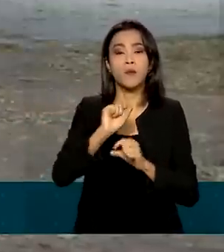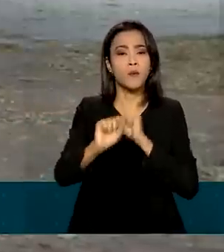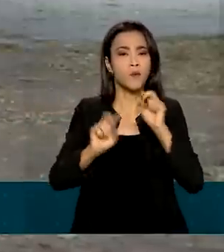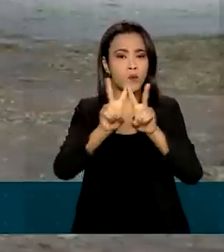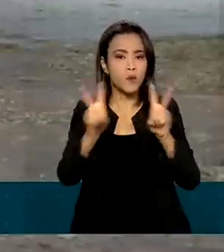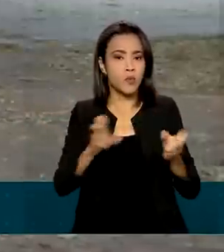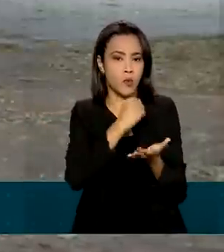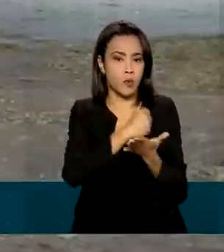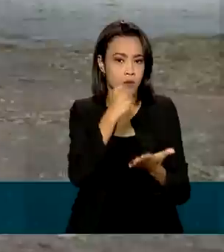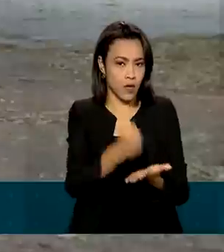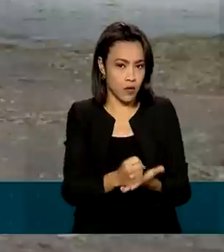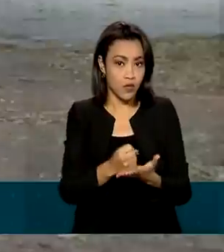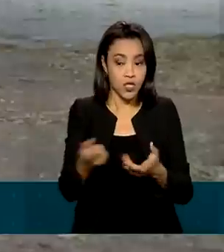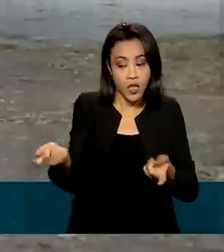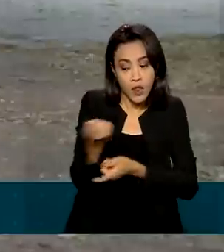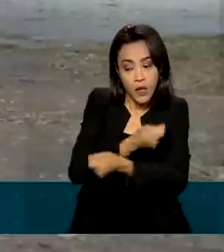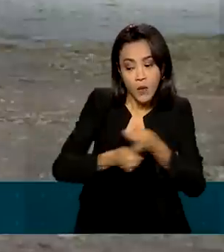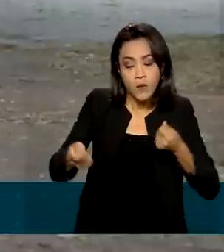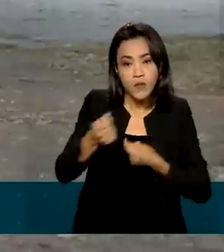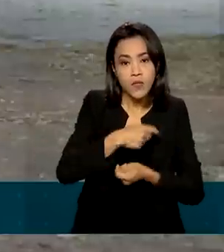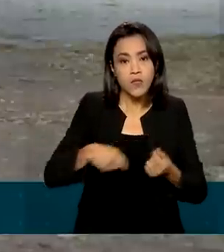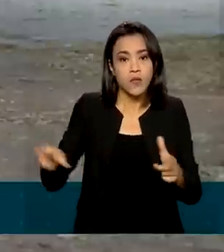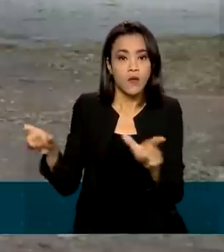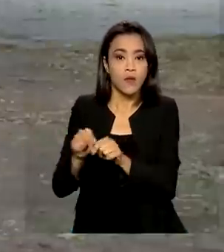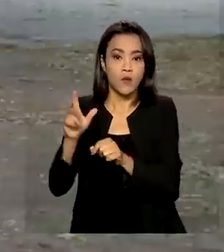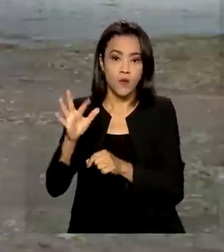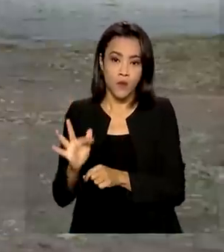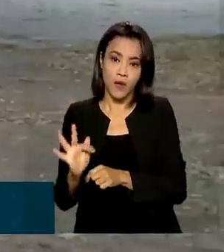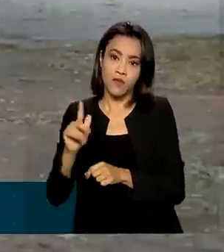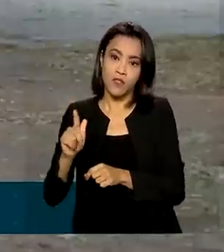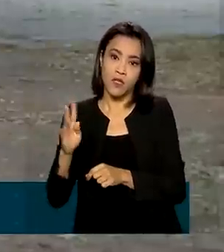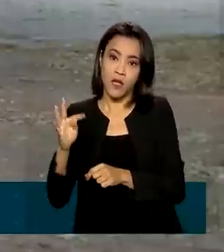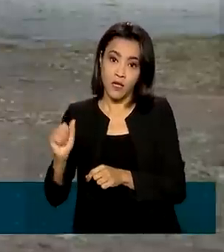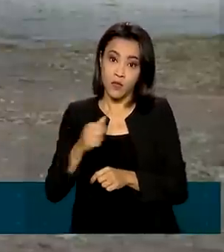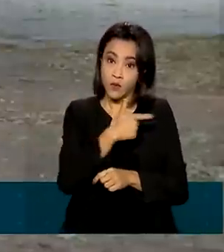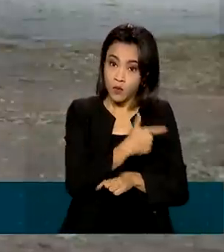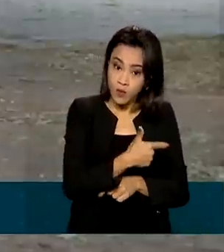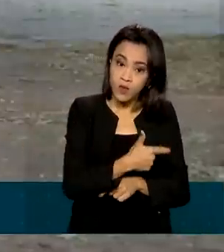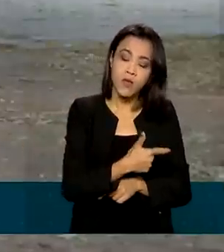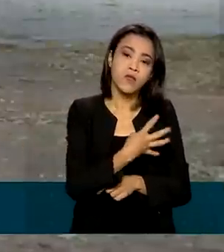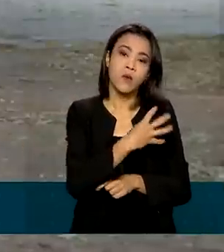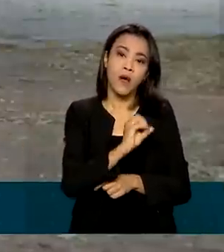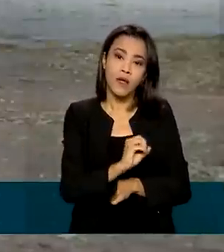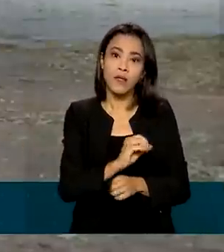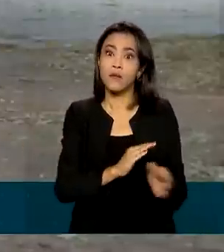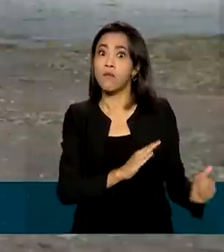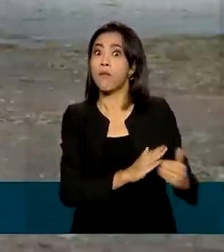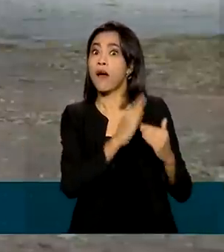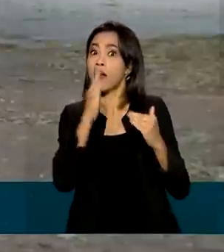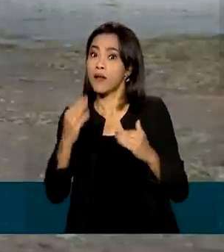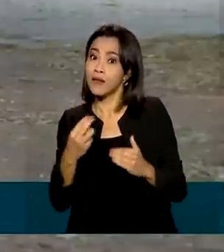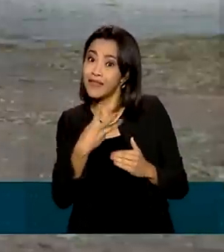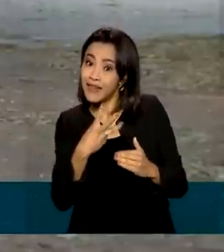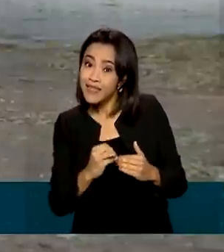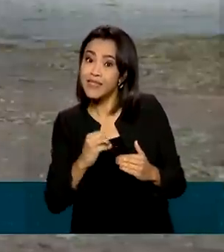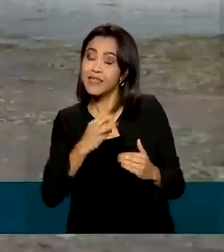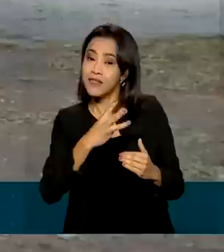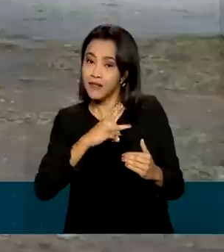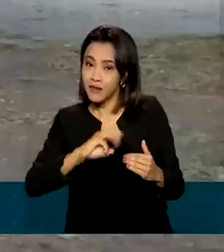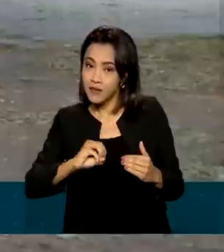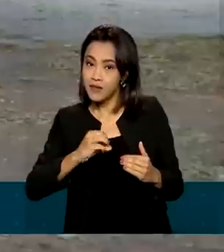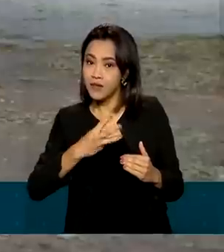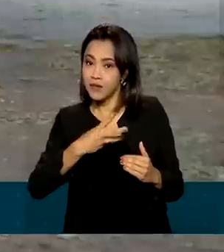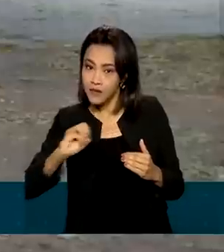em renegociação com o FGTS, dos atuais 240 meses para 360 meses, e a ampliação de limites de